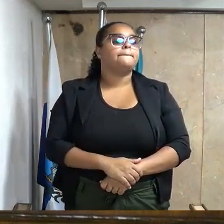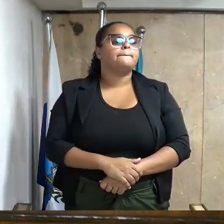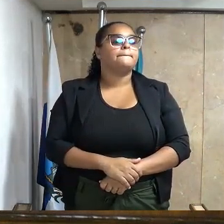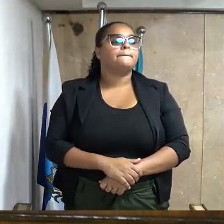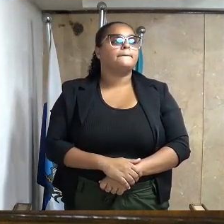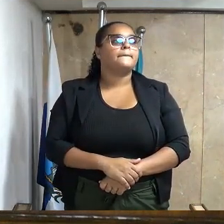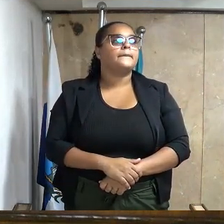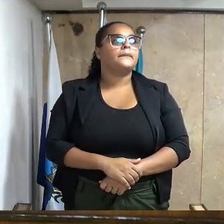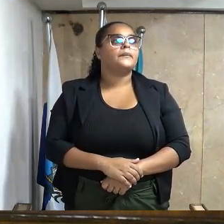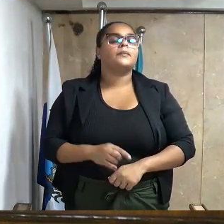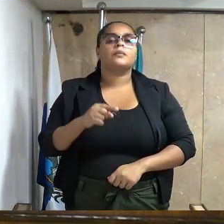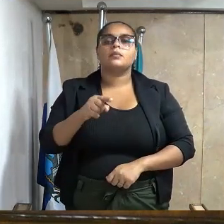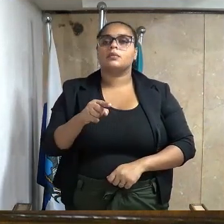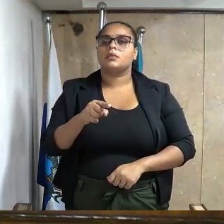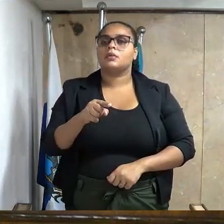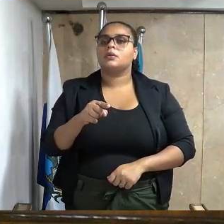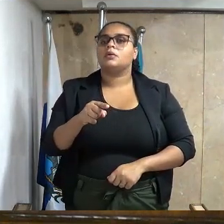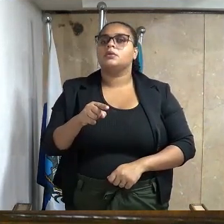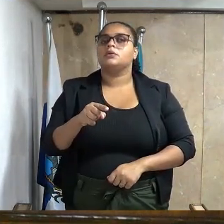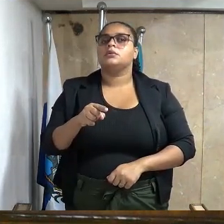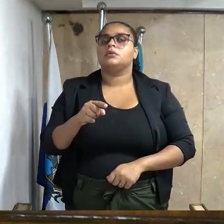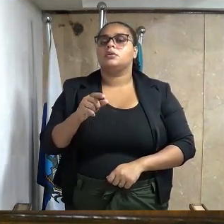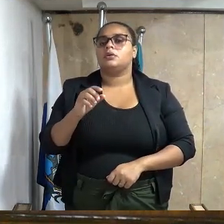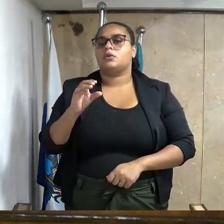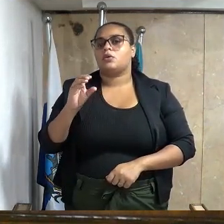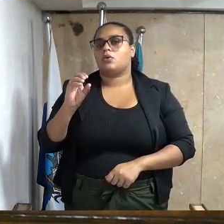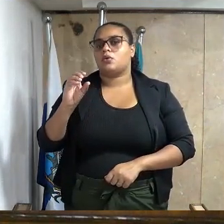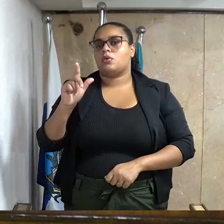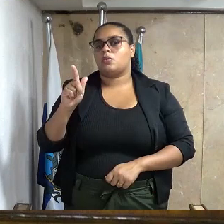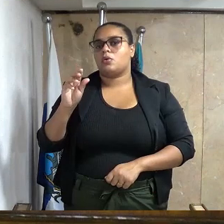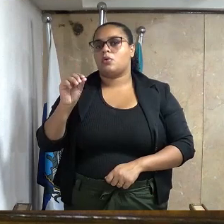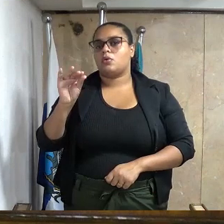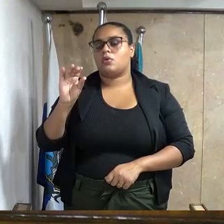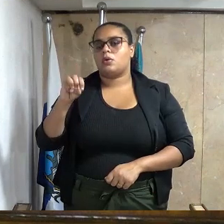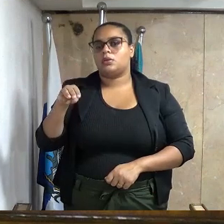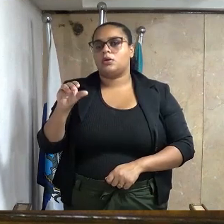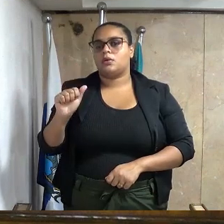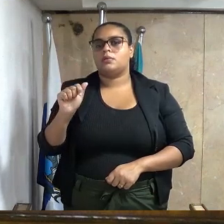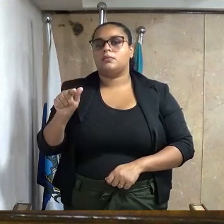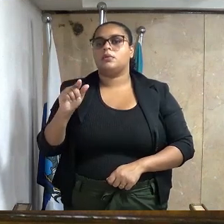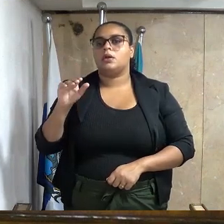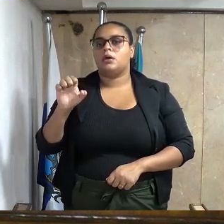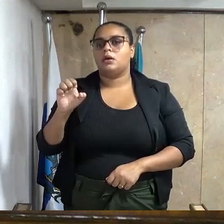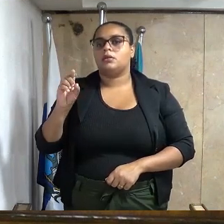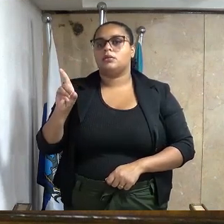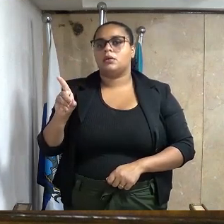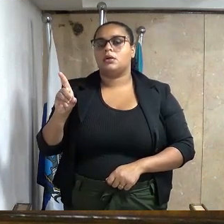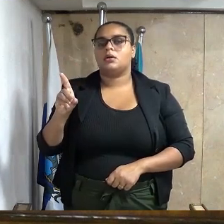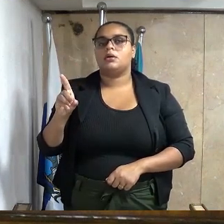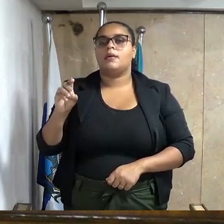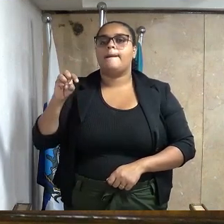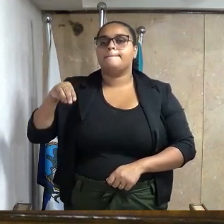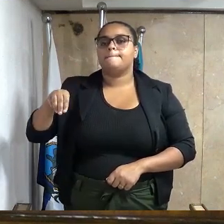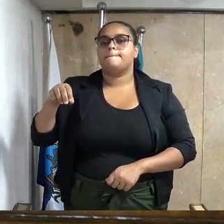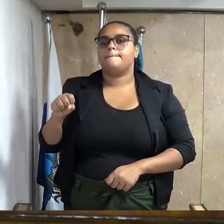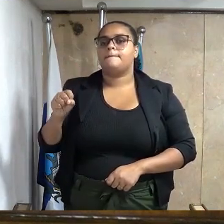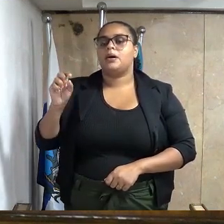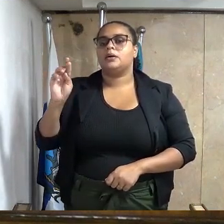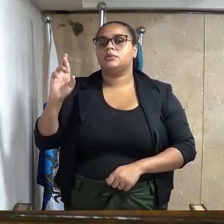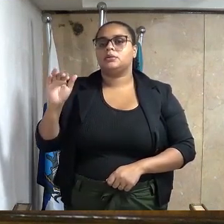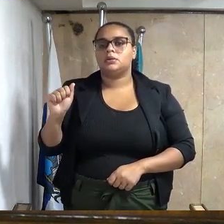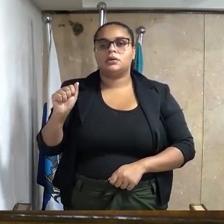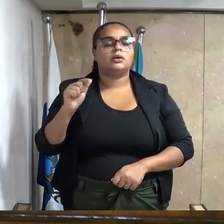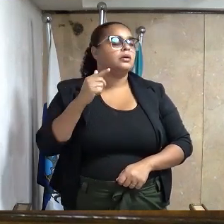sucessora do soldoso Joãozinho da Gomeia, presidente da EDENGO, matriarca do Axé